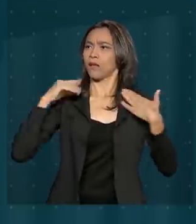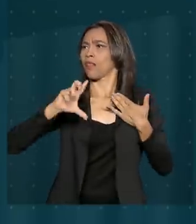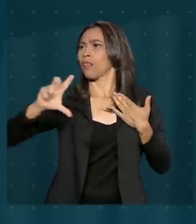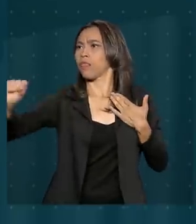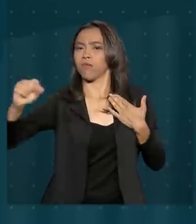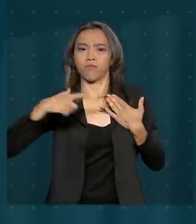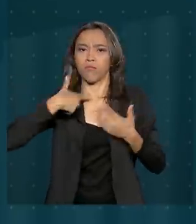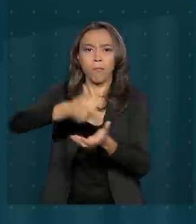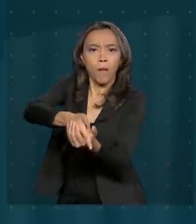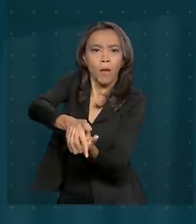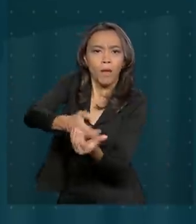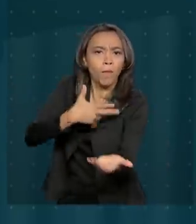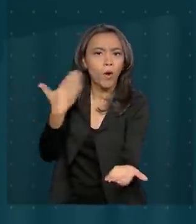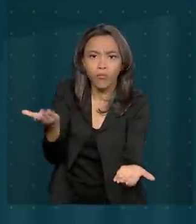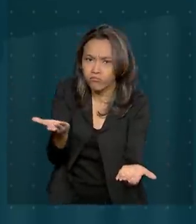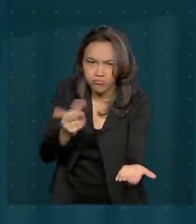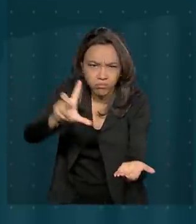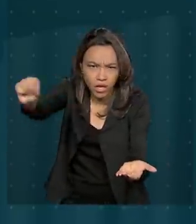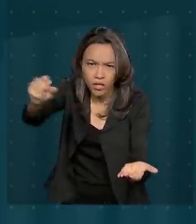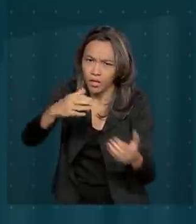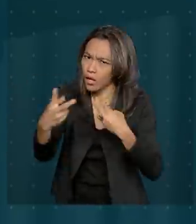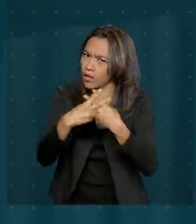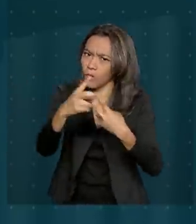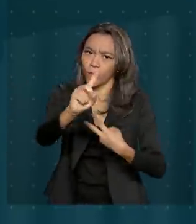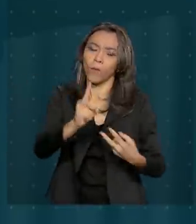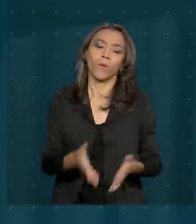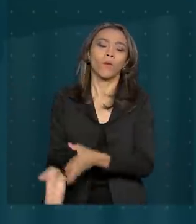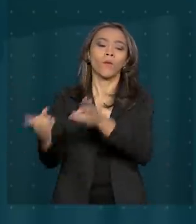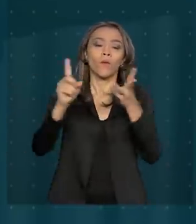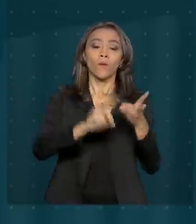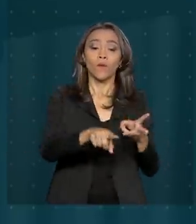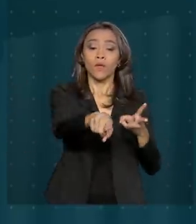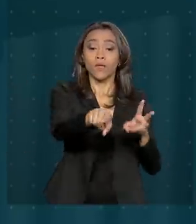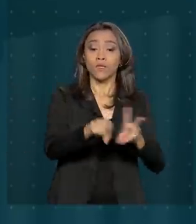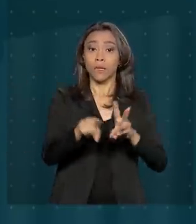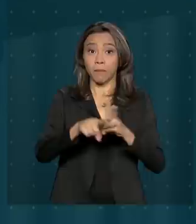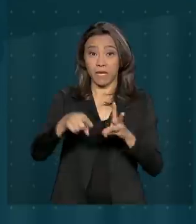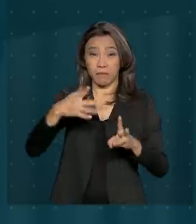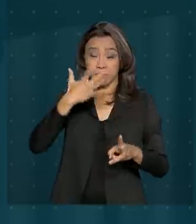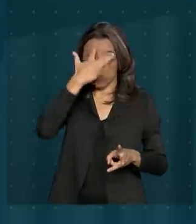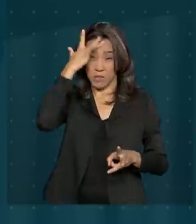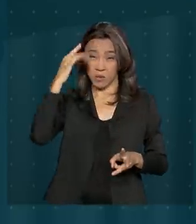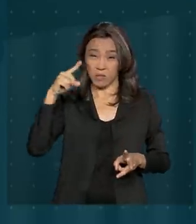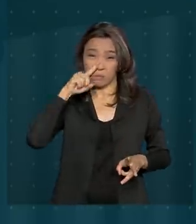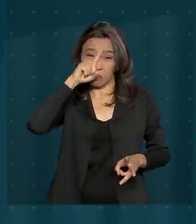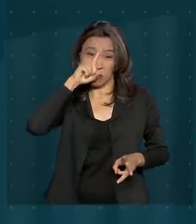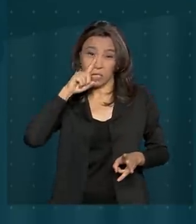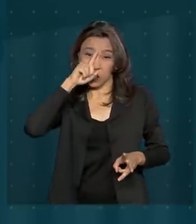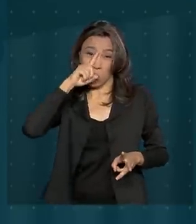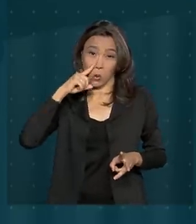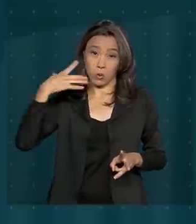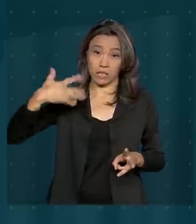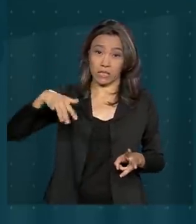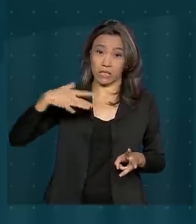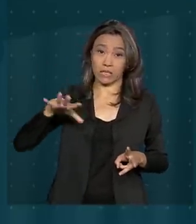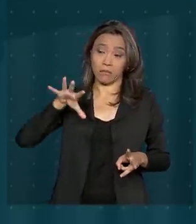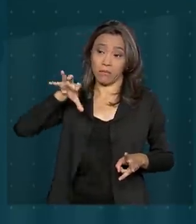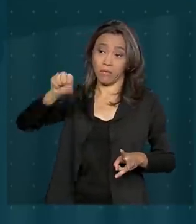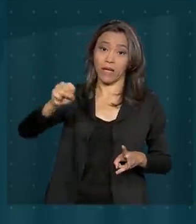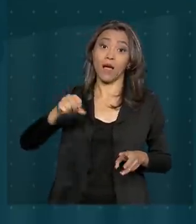morte e a ampliação do período de permanência de presos perigosos em presídios federais, que antes era de 360